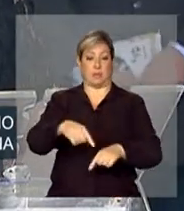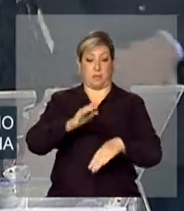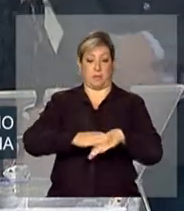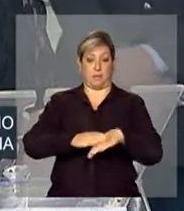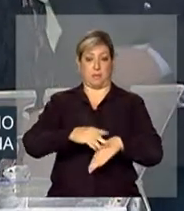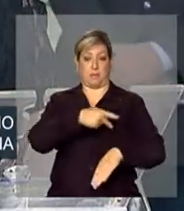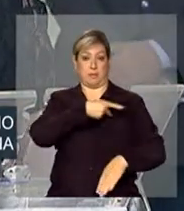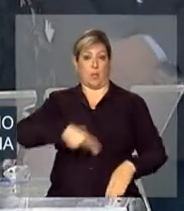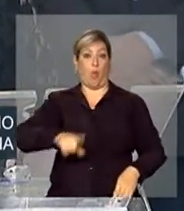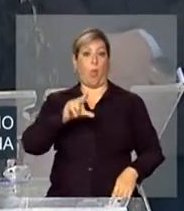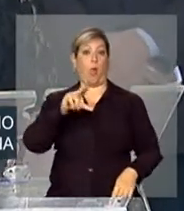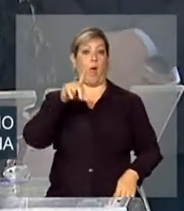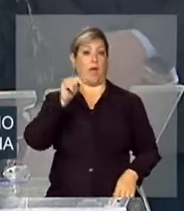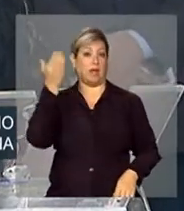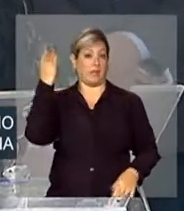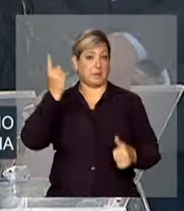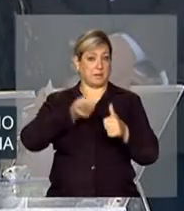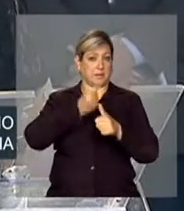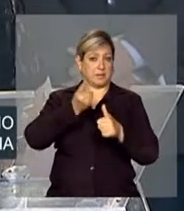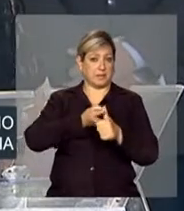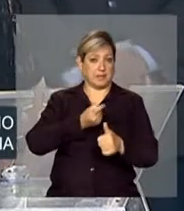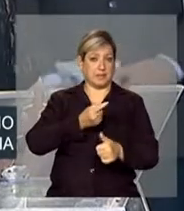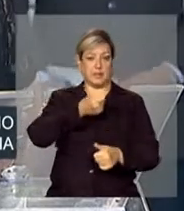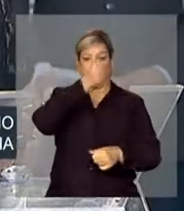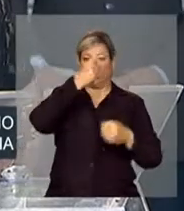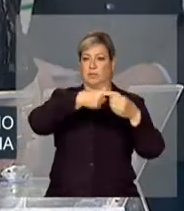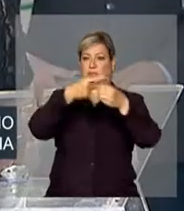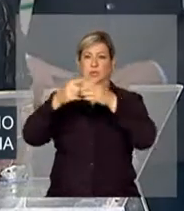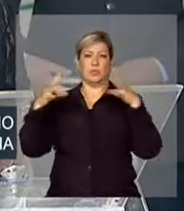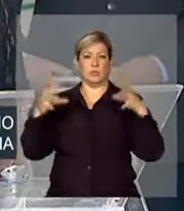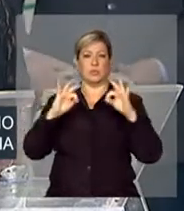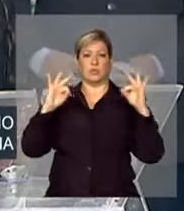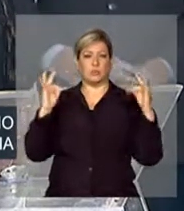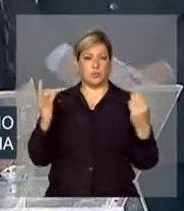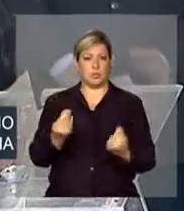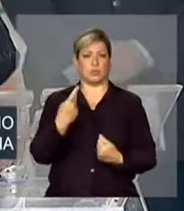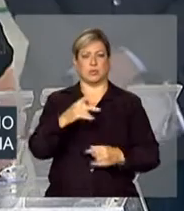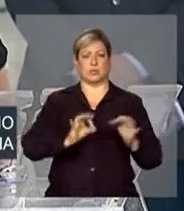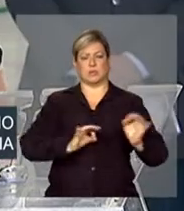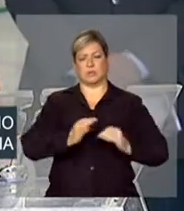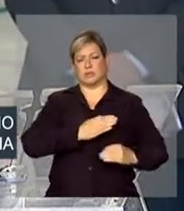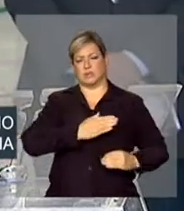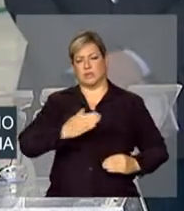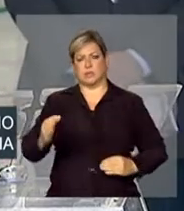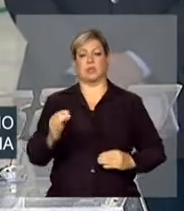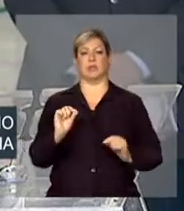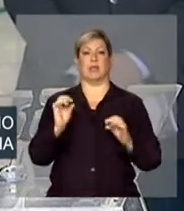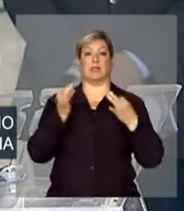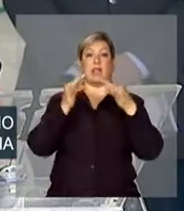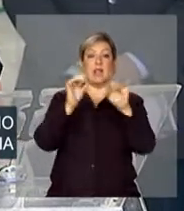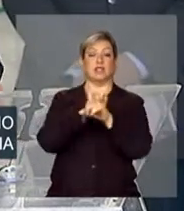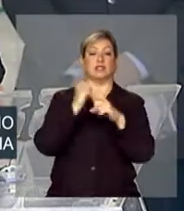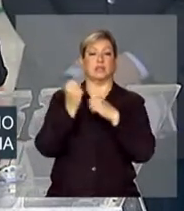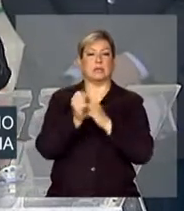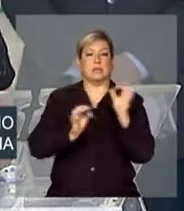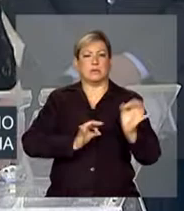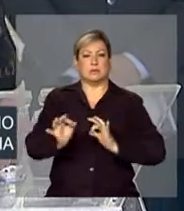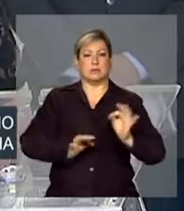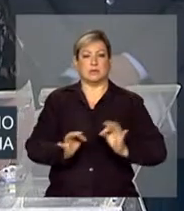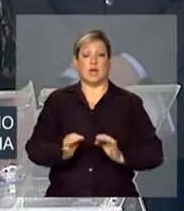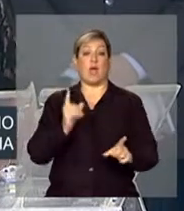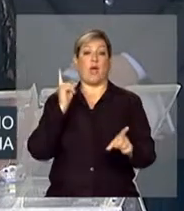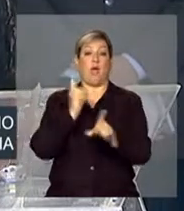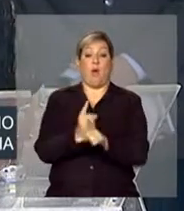Lula, pelos municípios ao longo do seu mandato, incluiu construir uma tecnologia social e encontrar